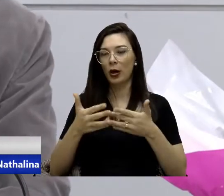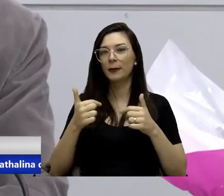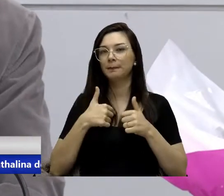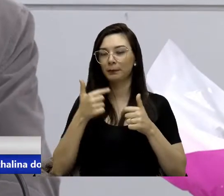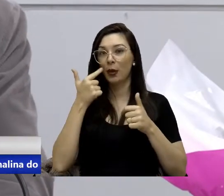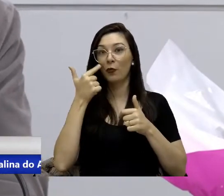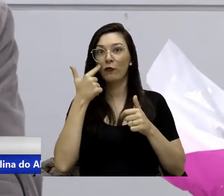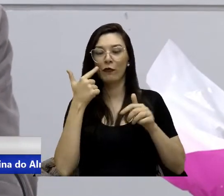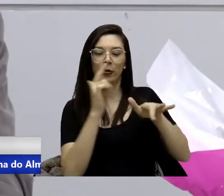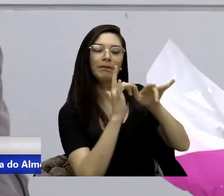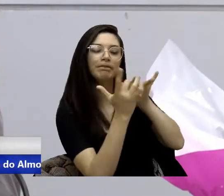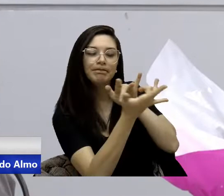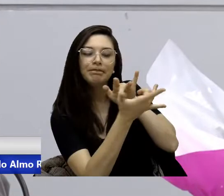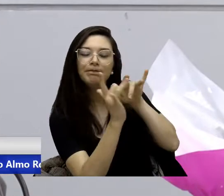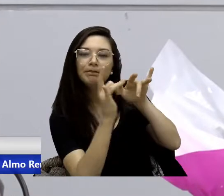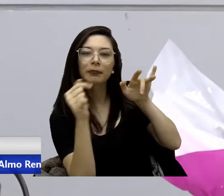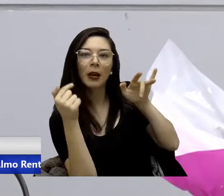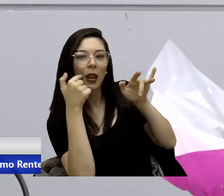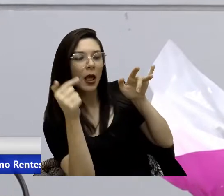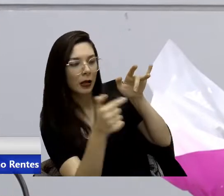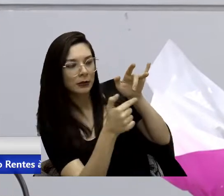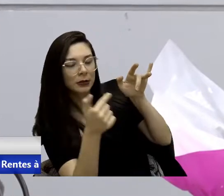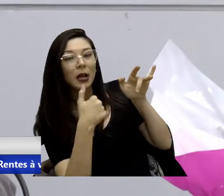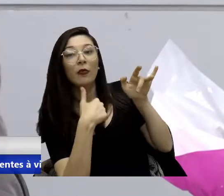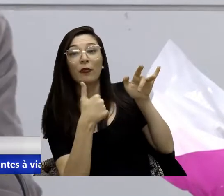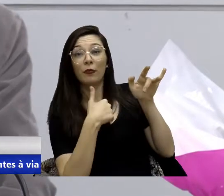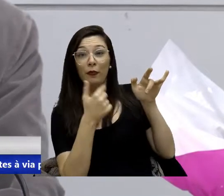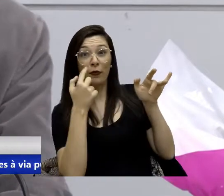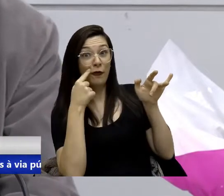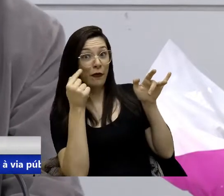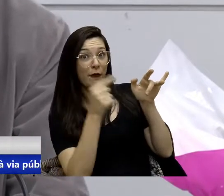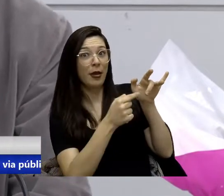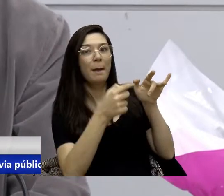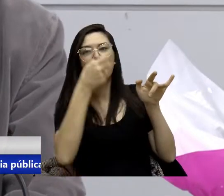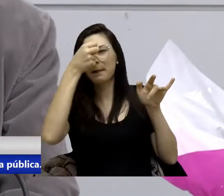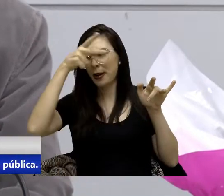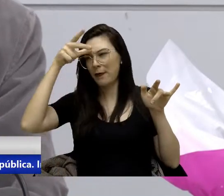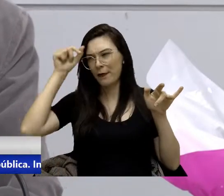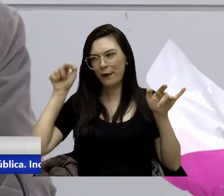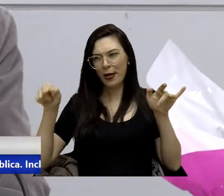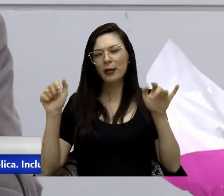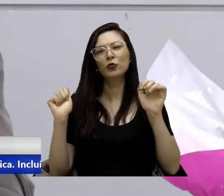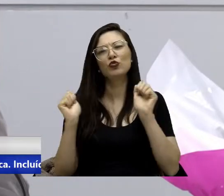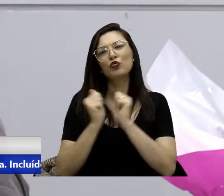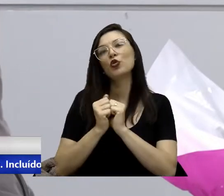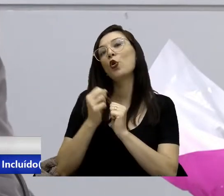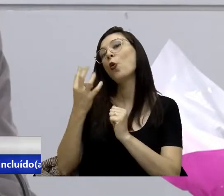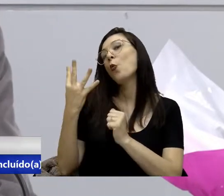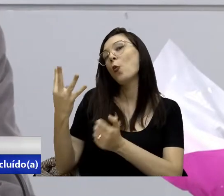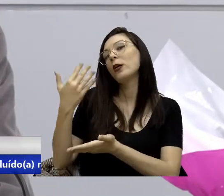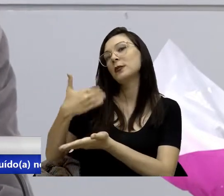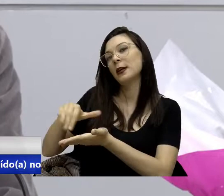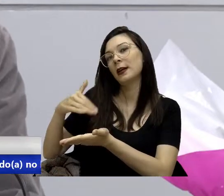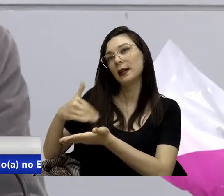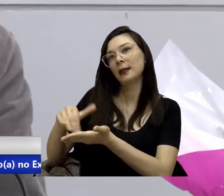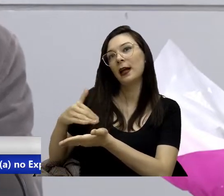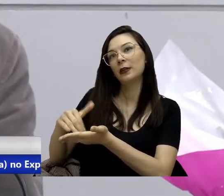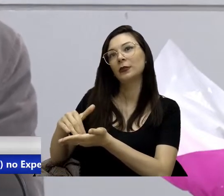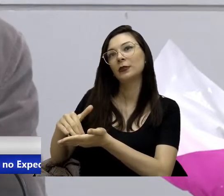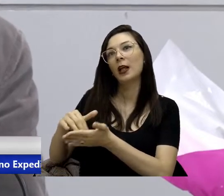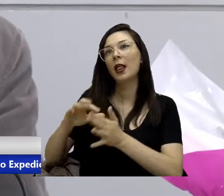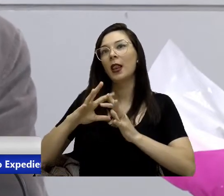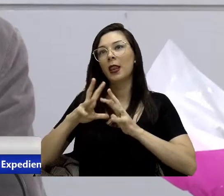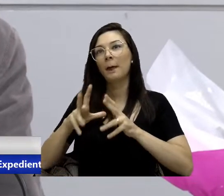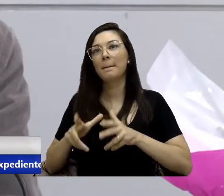o prefeito e quatro secretários indo, limpando o